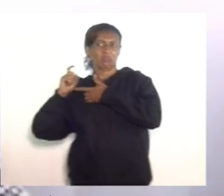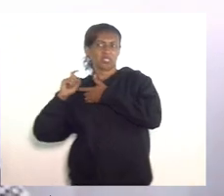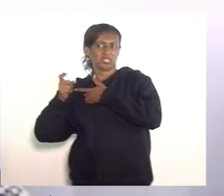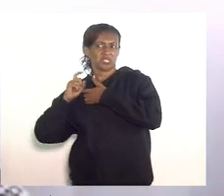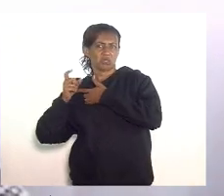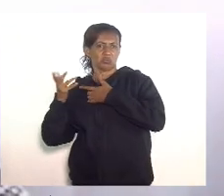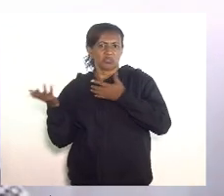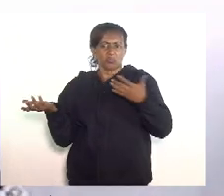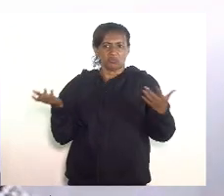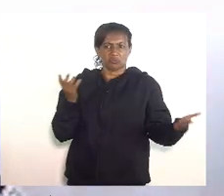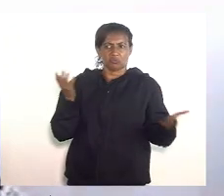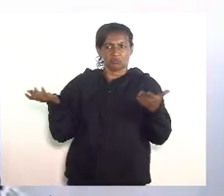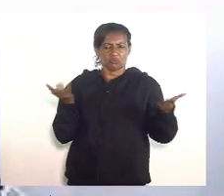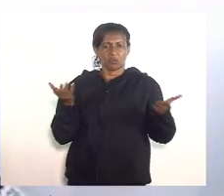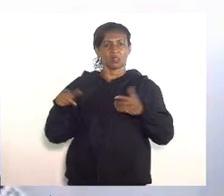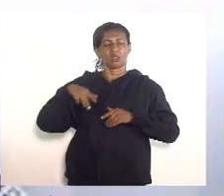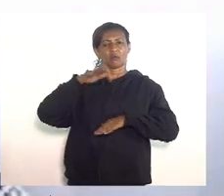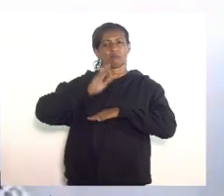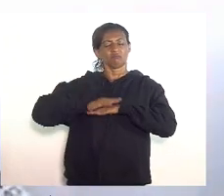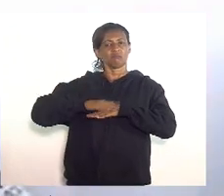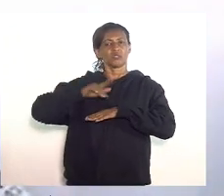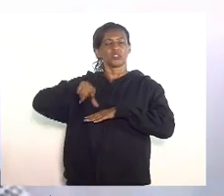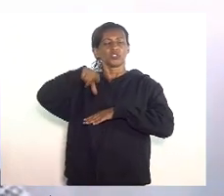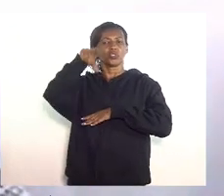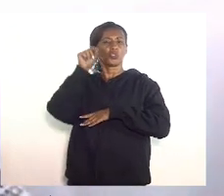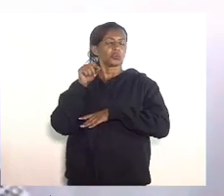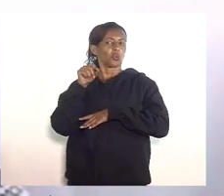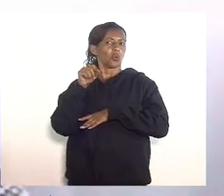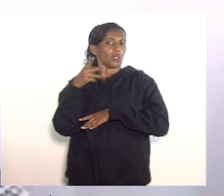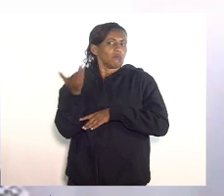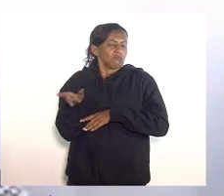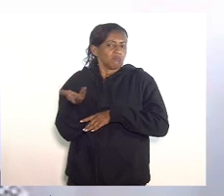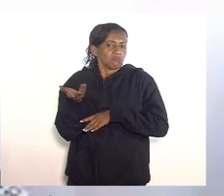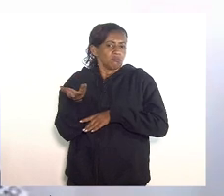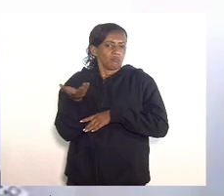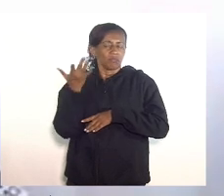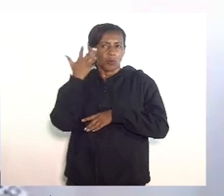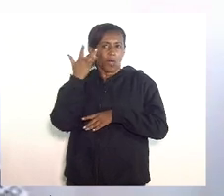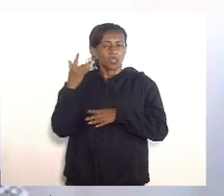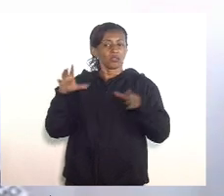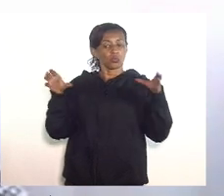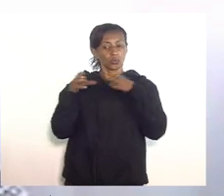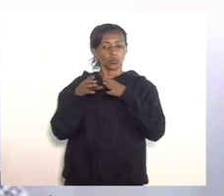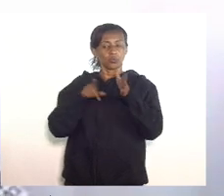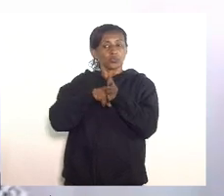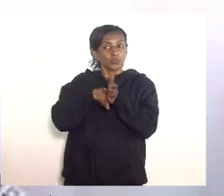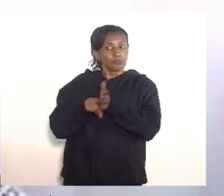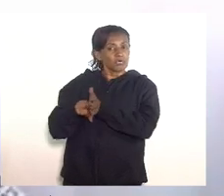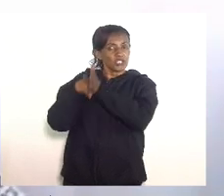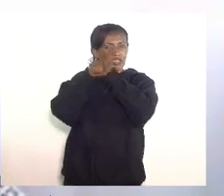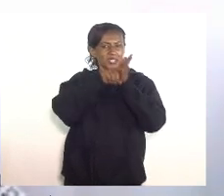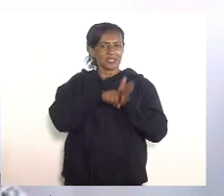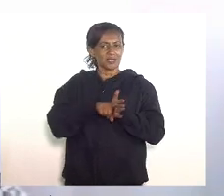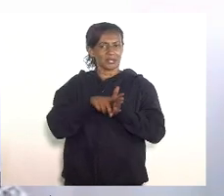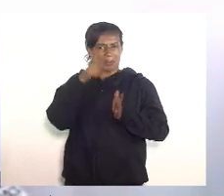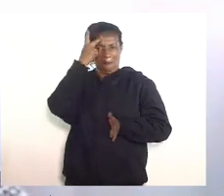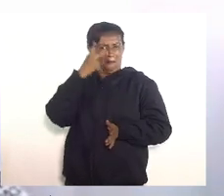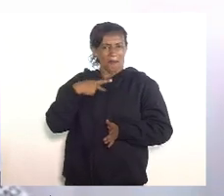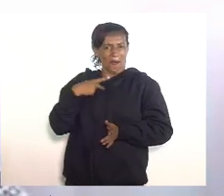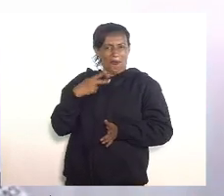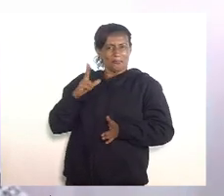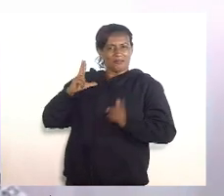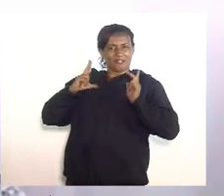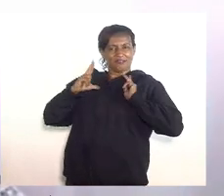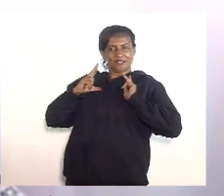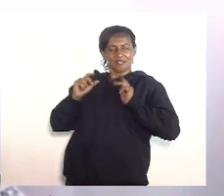mas o critério me parece que deva ser através das instituições de pesquisas e não individualmente e quando a